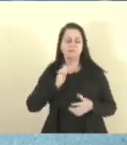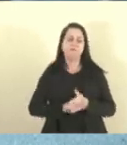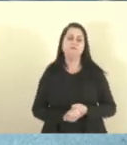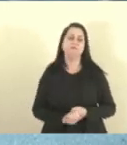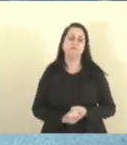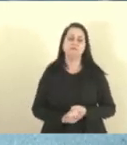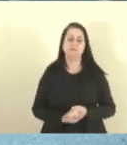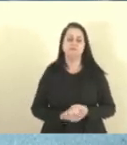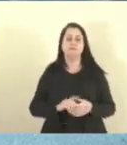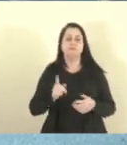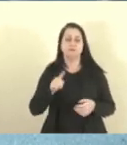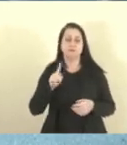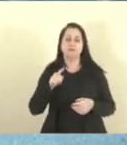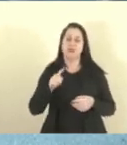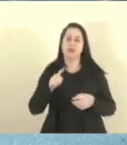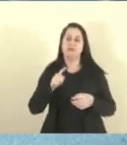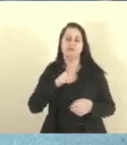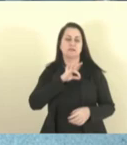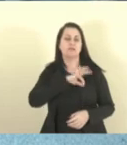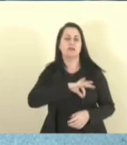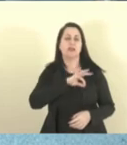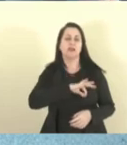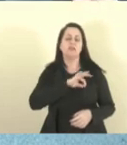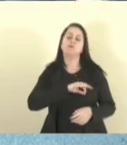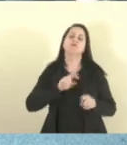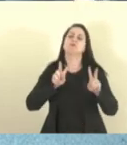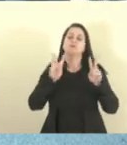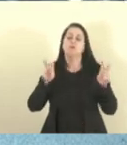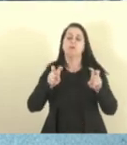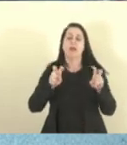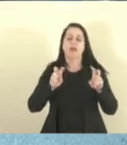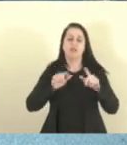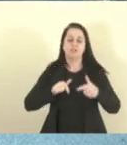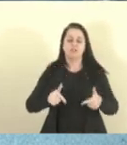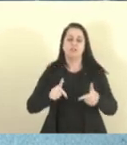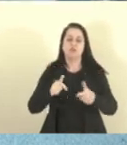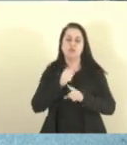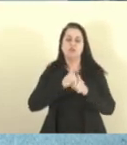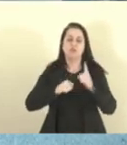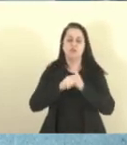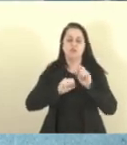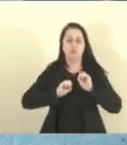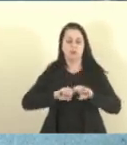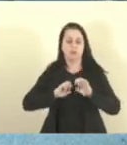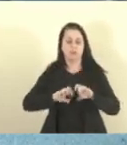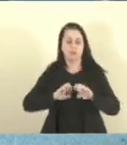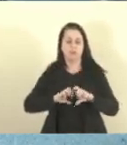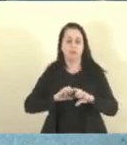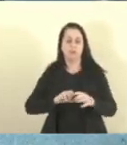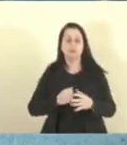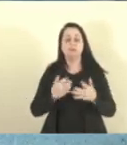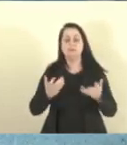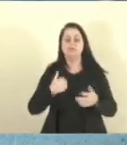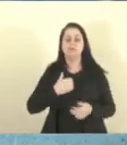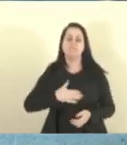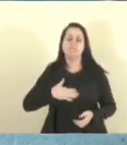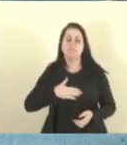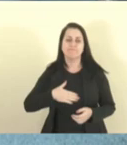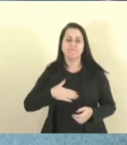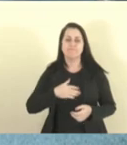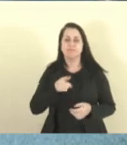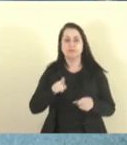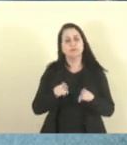parte salarial dos agentes socioeducativos, eu gostaria que V. Exª também, né,